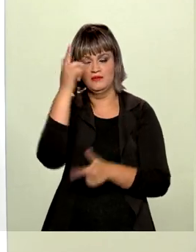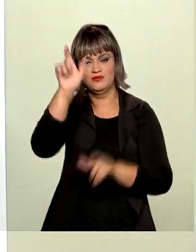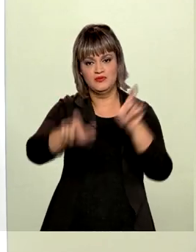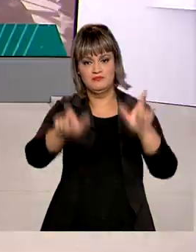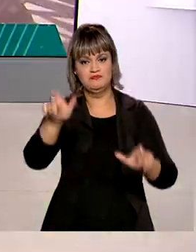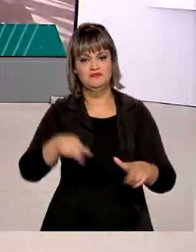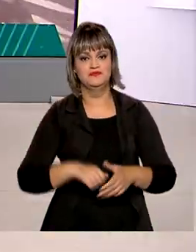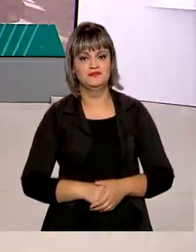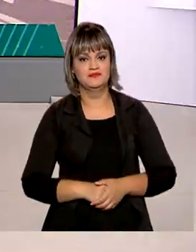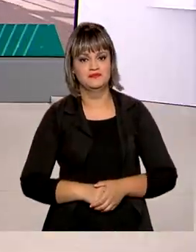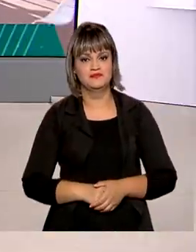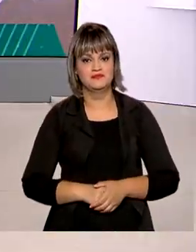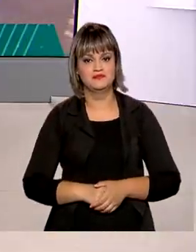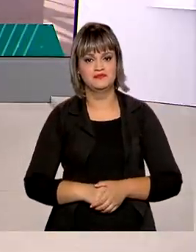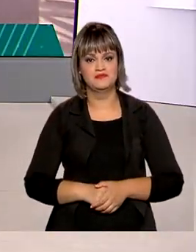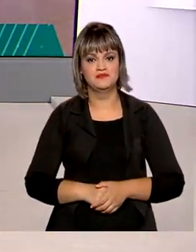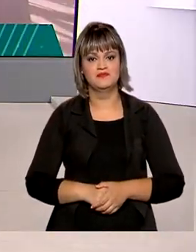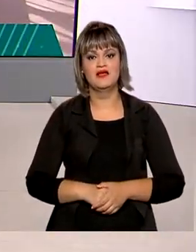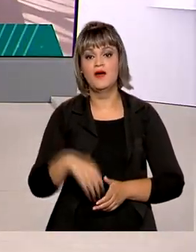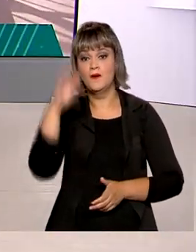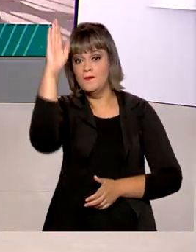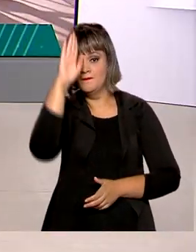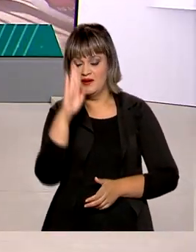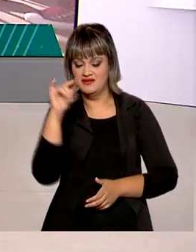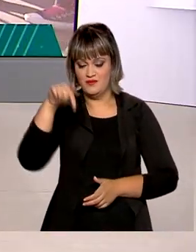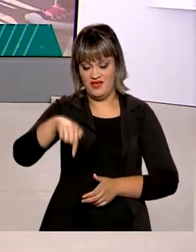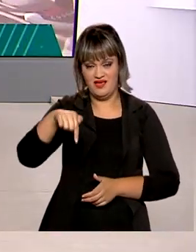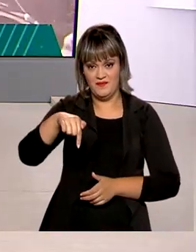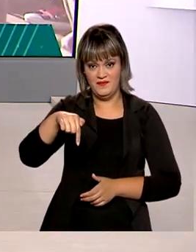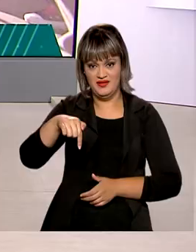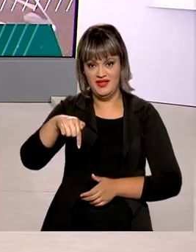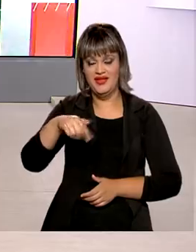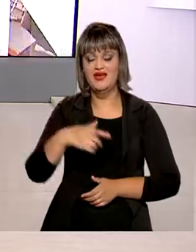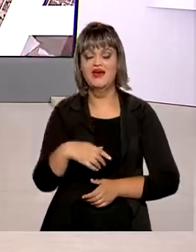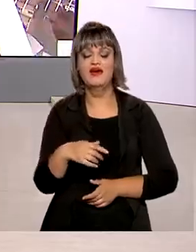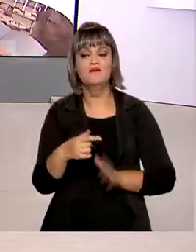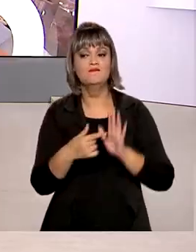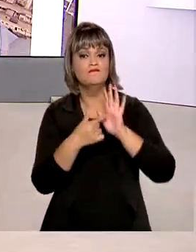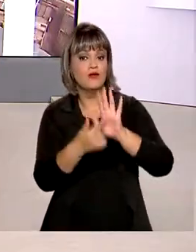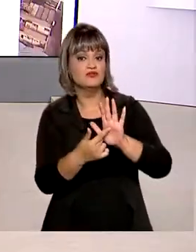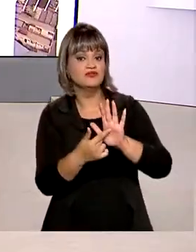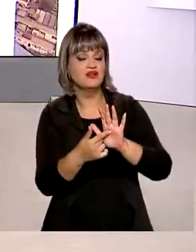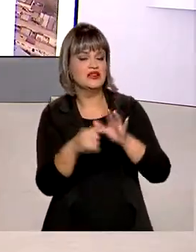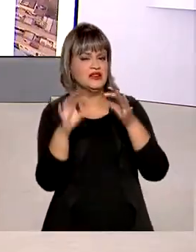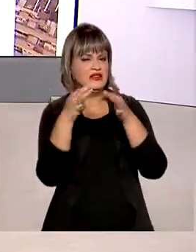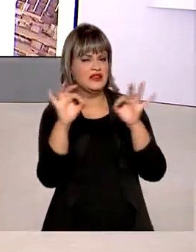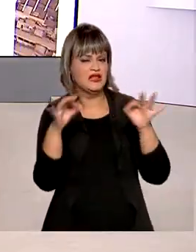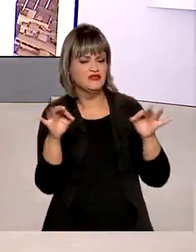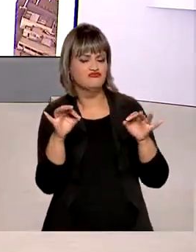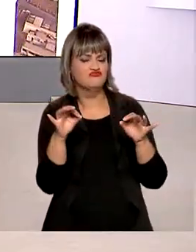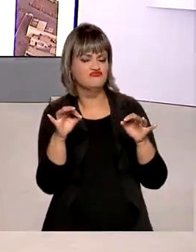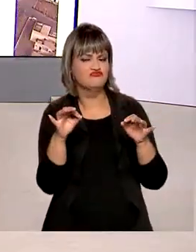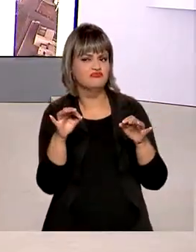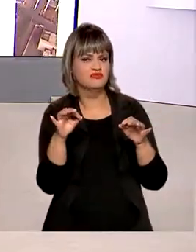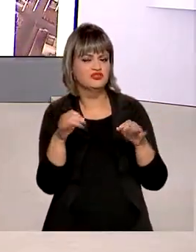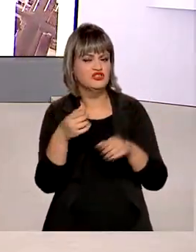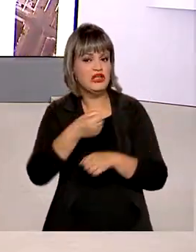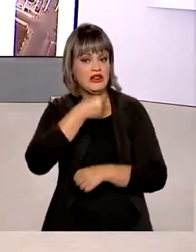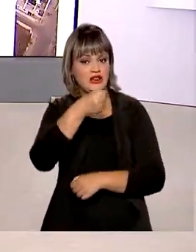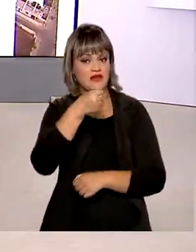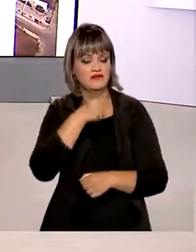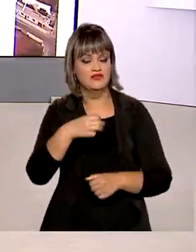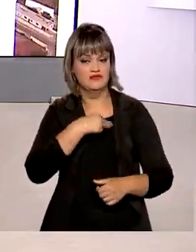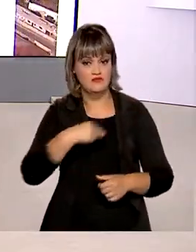todo o país. O Brasil em dia está exibindo os principais trechos das entrevistas de ministros